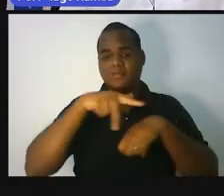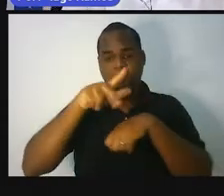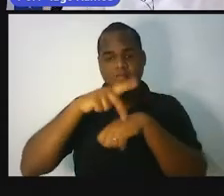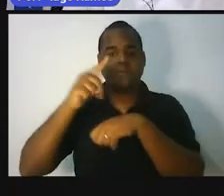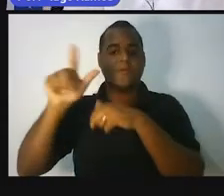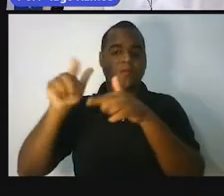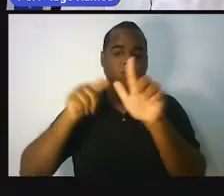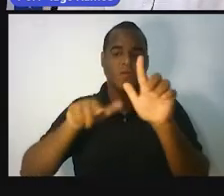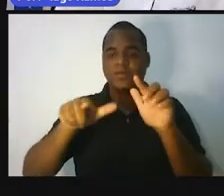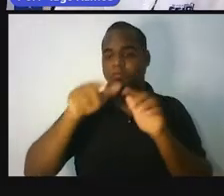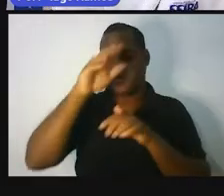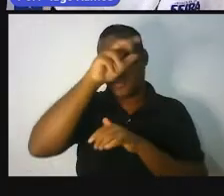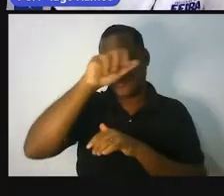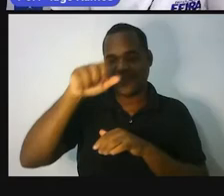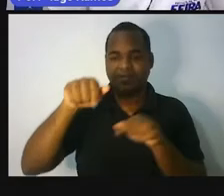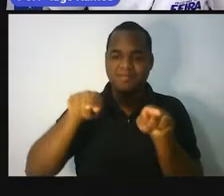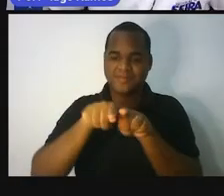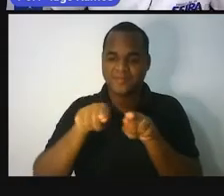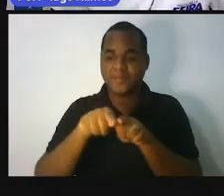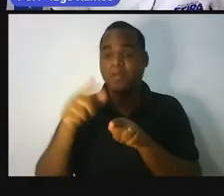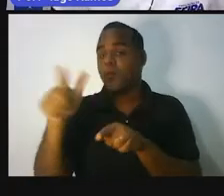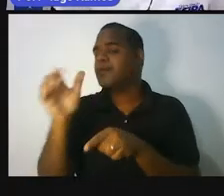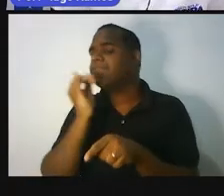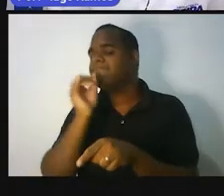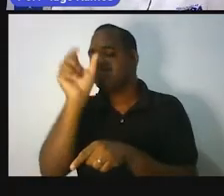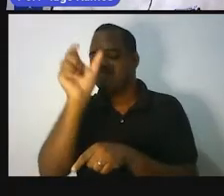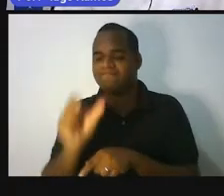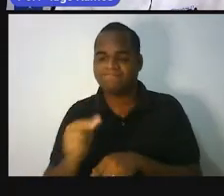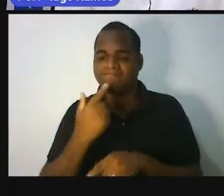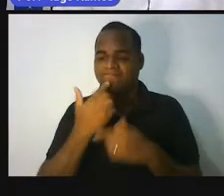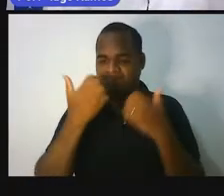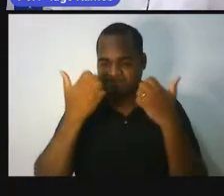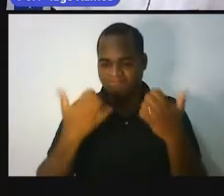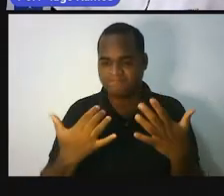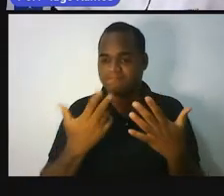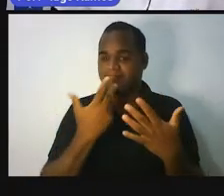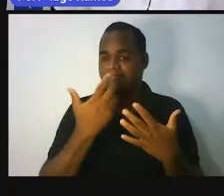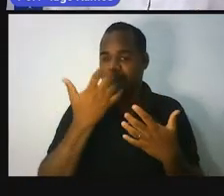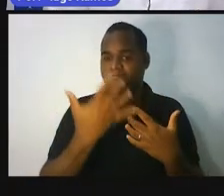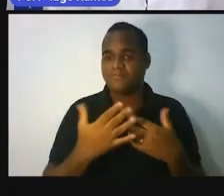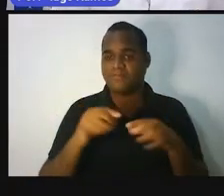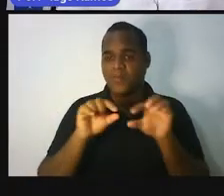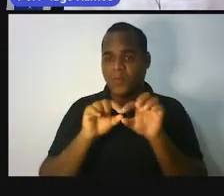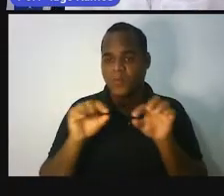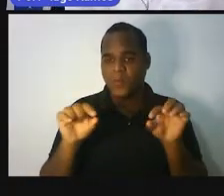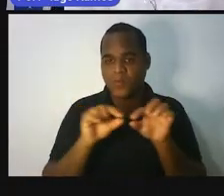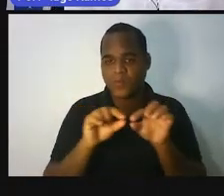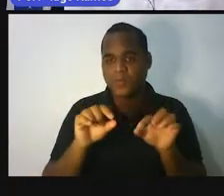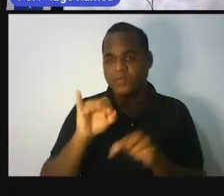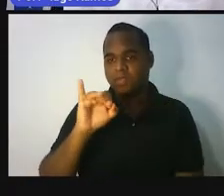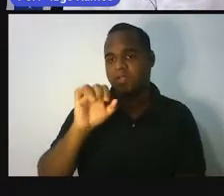também. Então, eu trago um outro exemplo para você. Você já ouviu falar do osso de Inxangô?